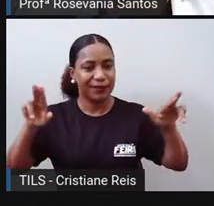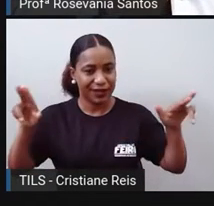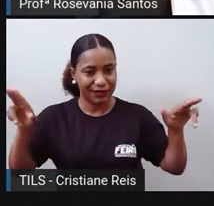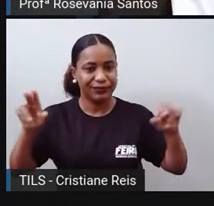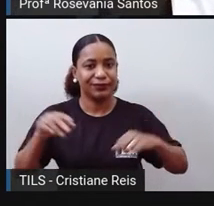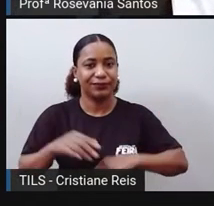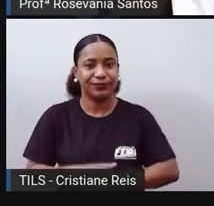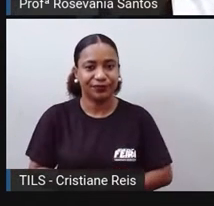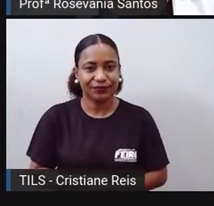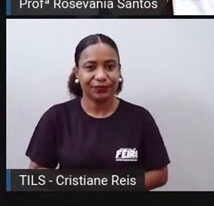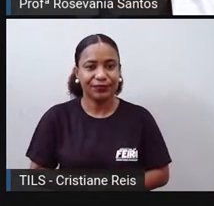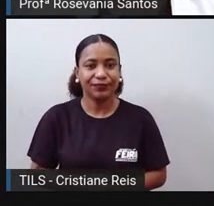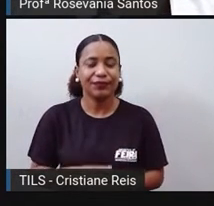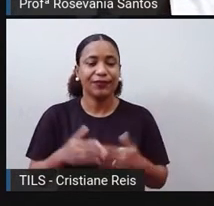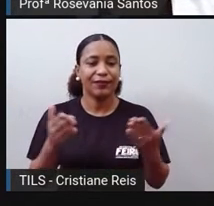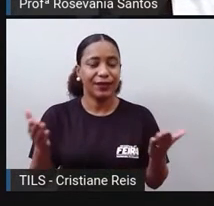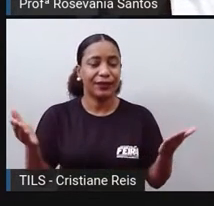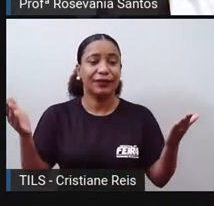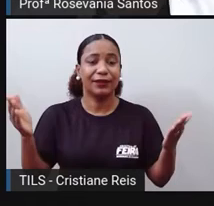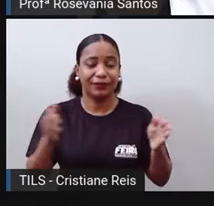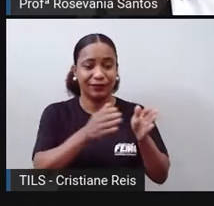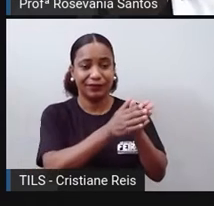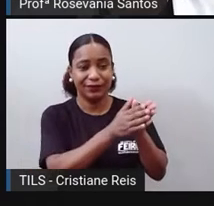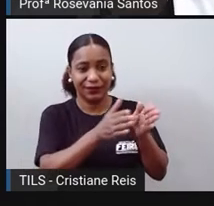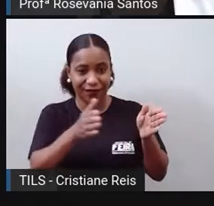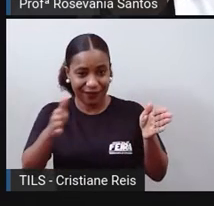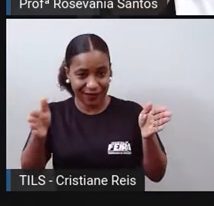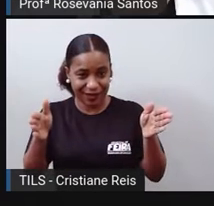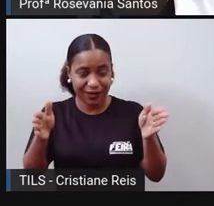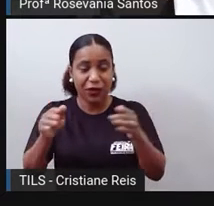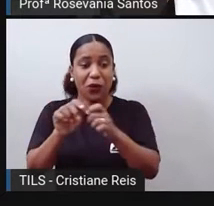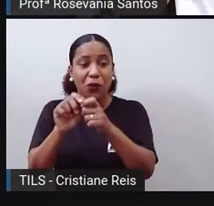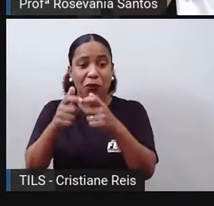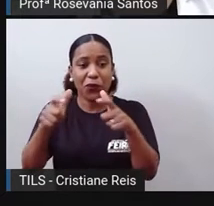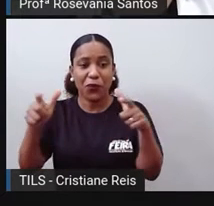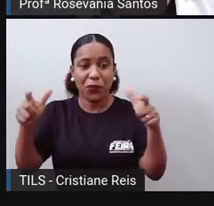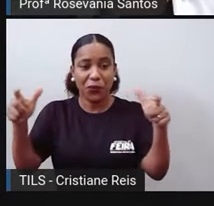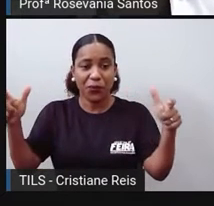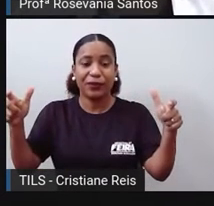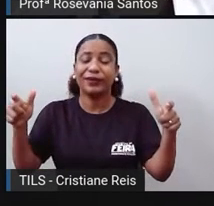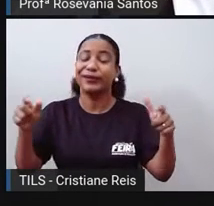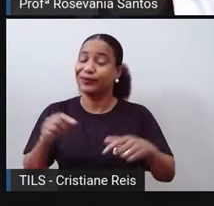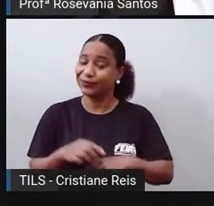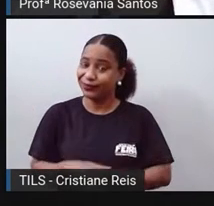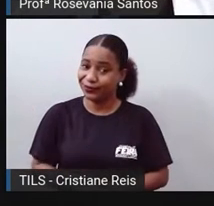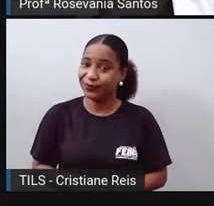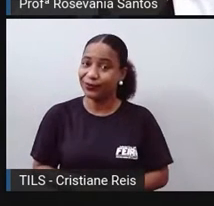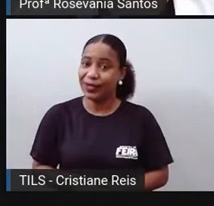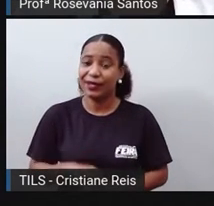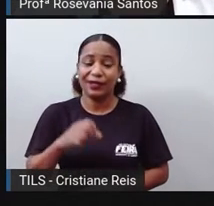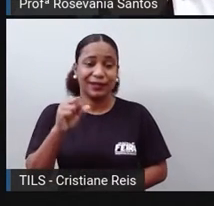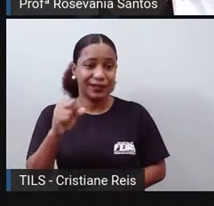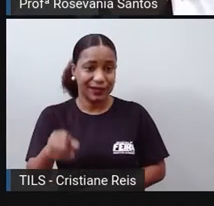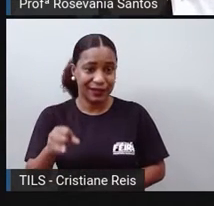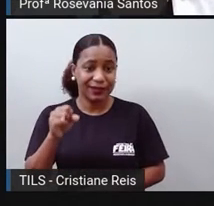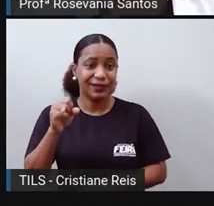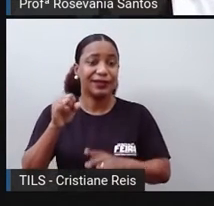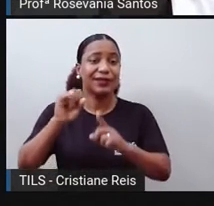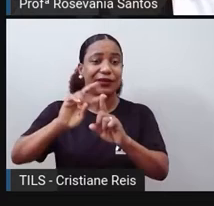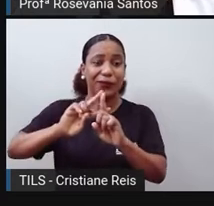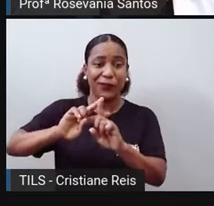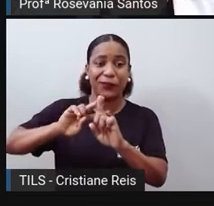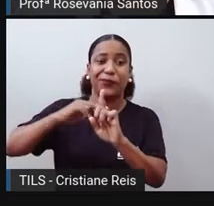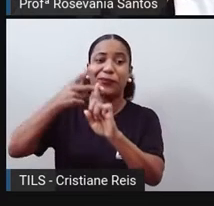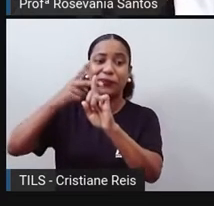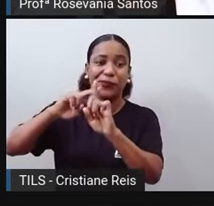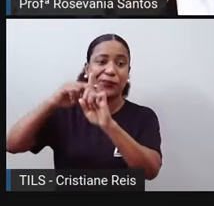sanados. Isso agora, com essa quantidade de habitantes. Imagine se essa quantidade, né? Ela aumentasse, continuasse aumentando